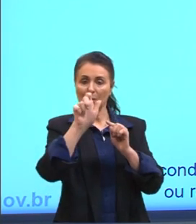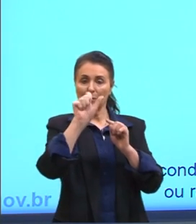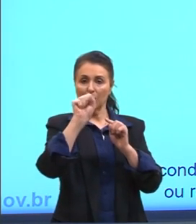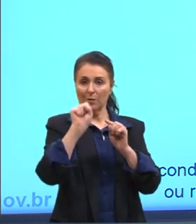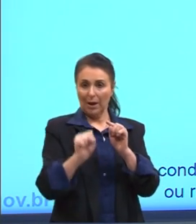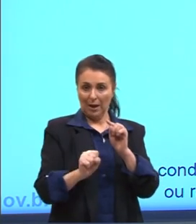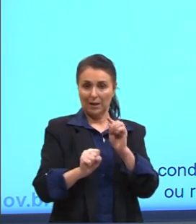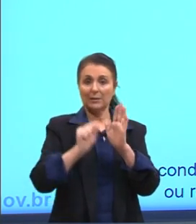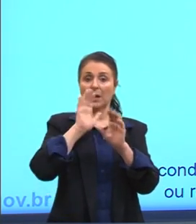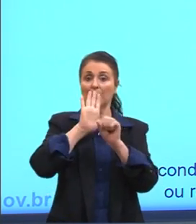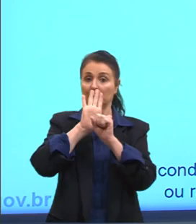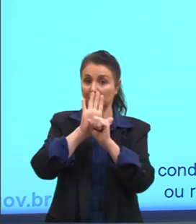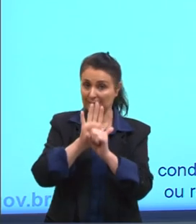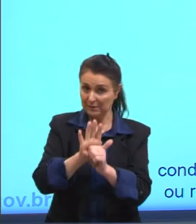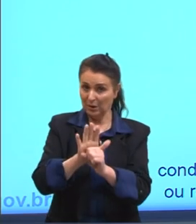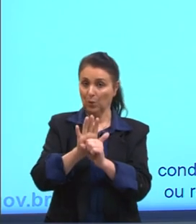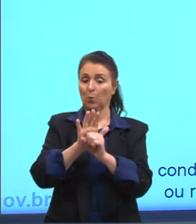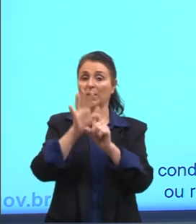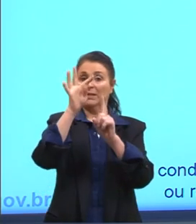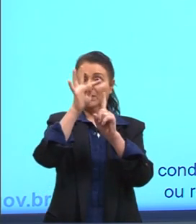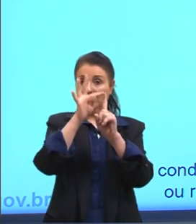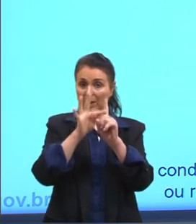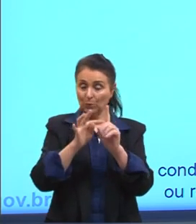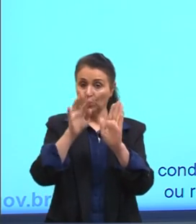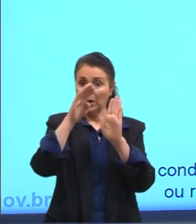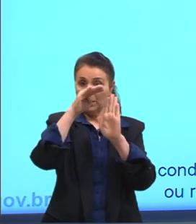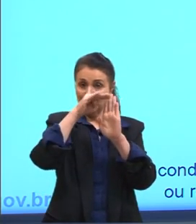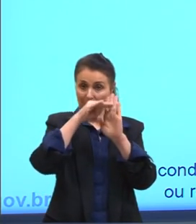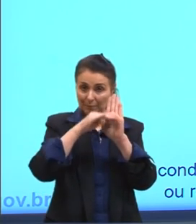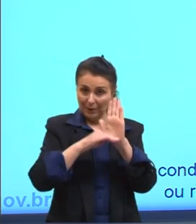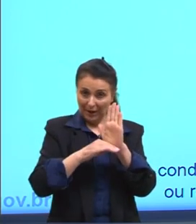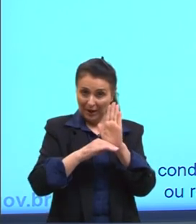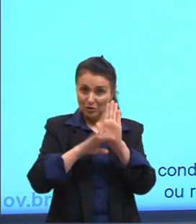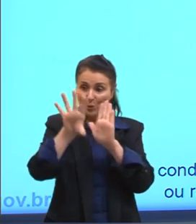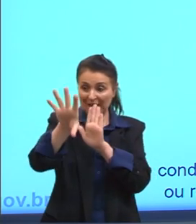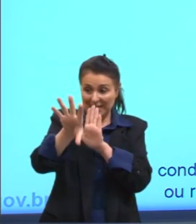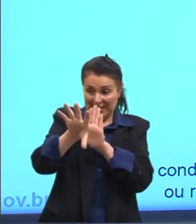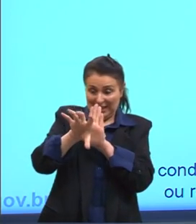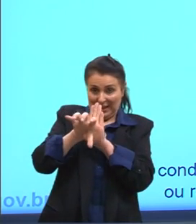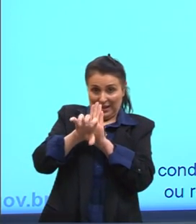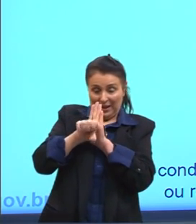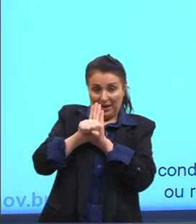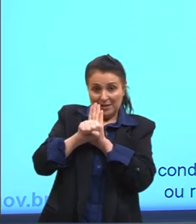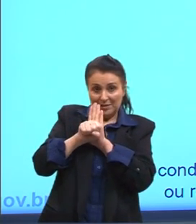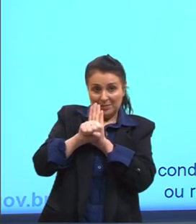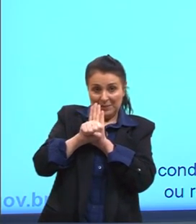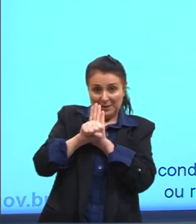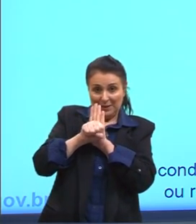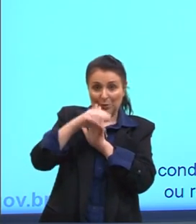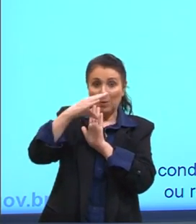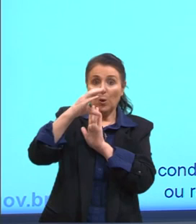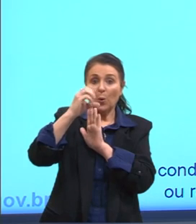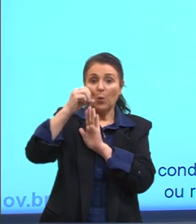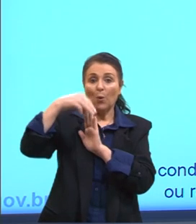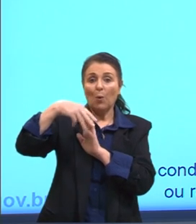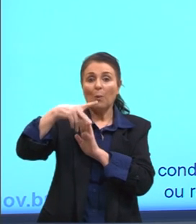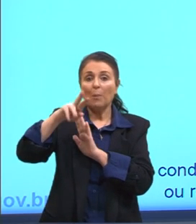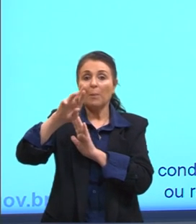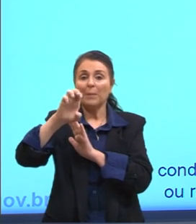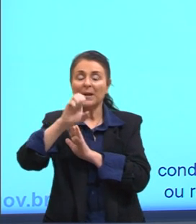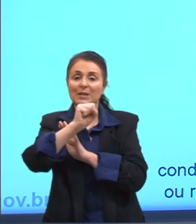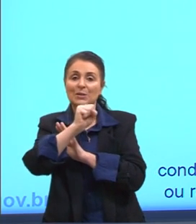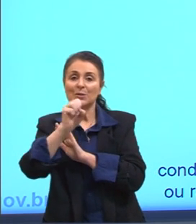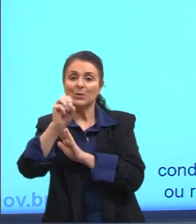temperatura ainda, né? É aspirado pelo compressor que já está aqui embaixo, tá? Então, ele está aqui, Saindo aqui, onde